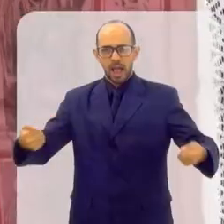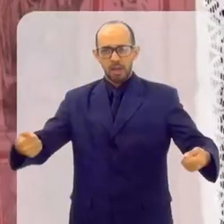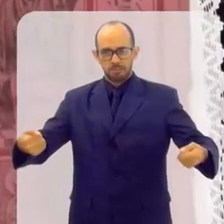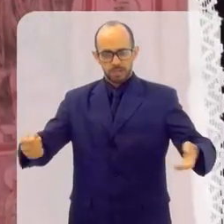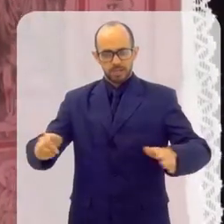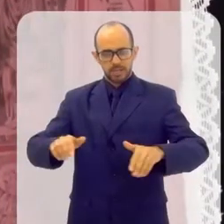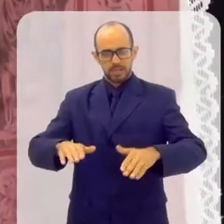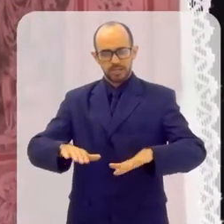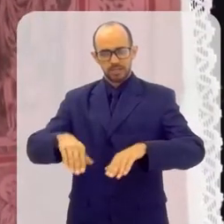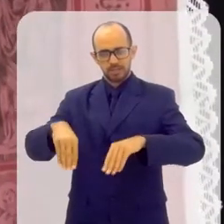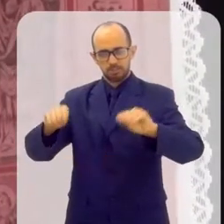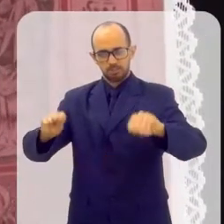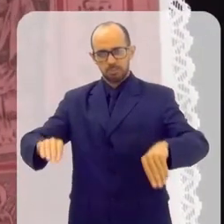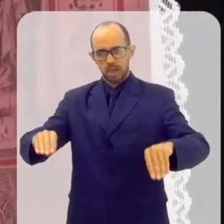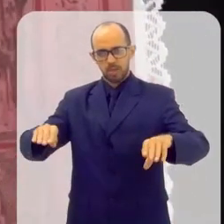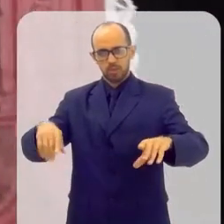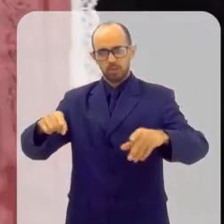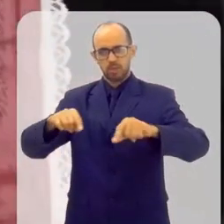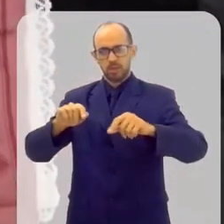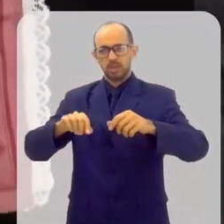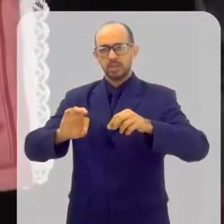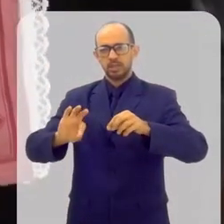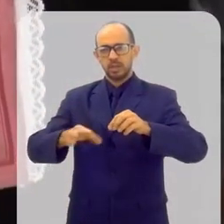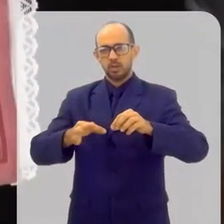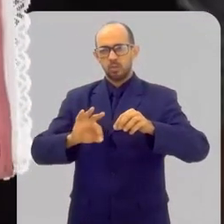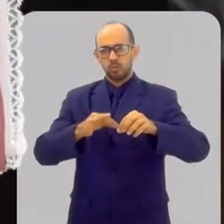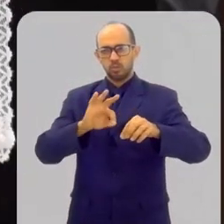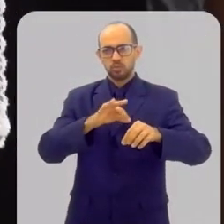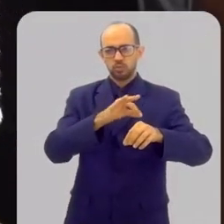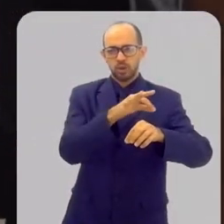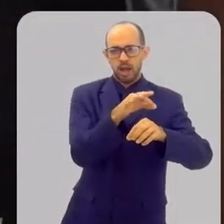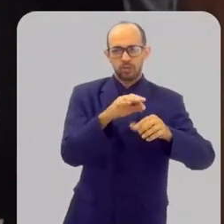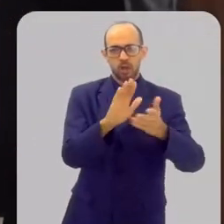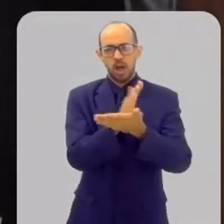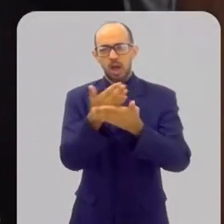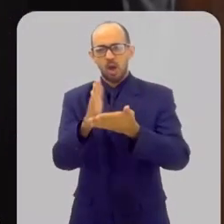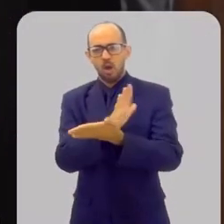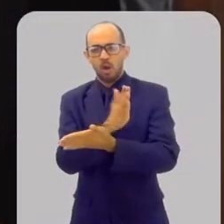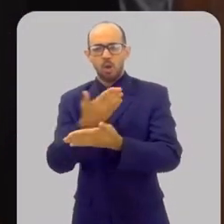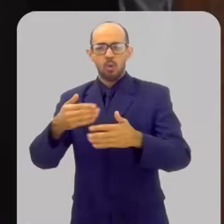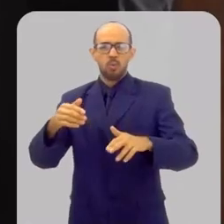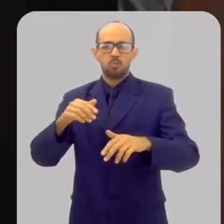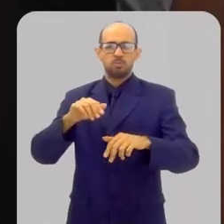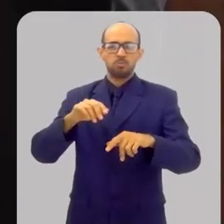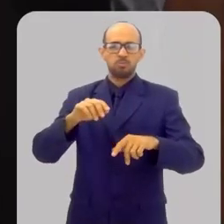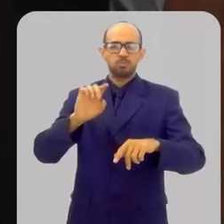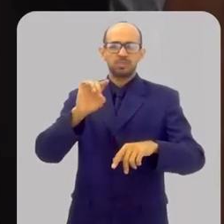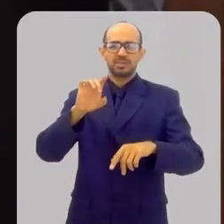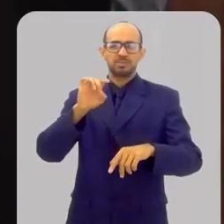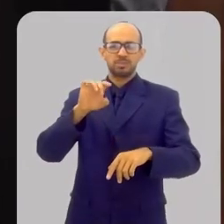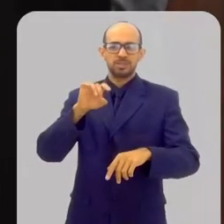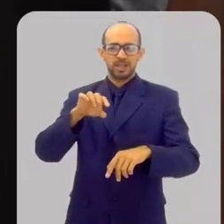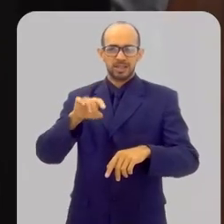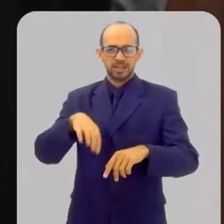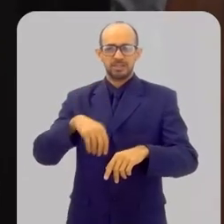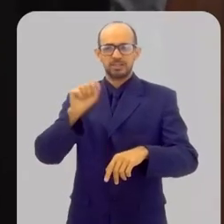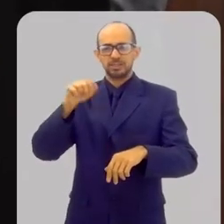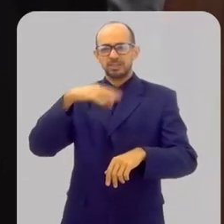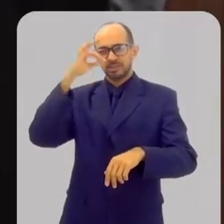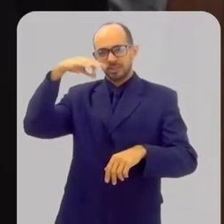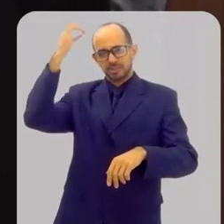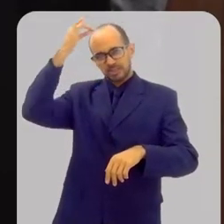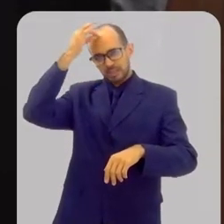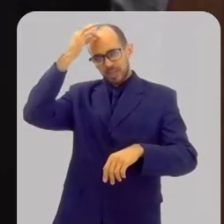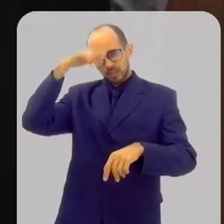e, na base dele, há costuradas algumas relíquias de santos mártires,